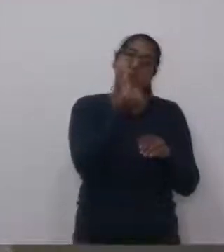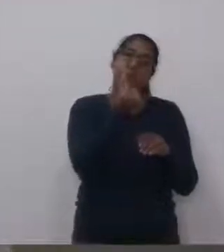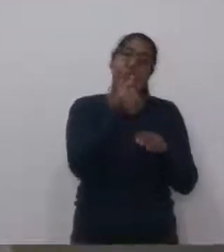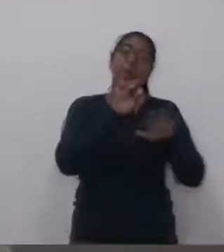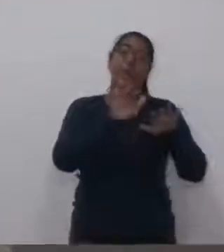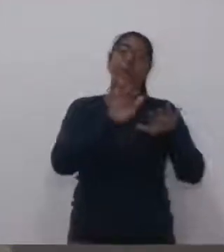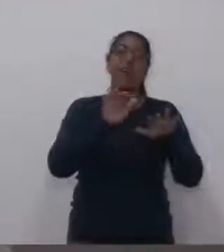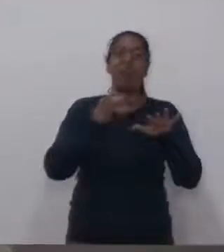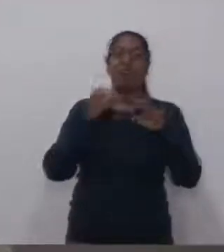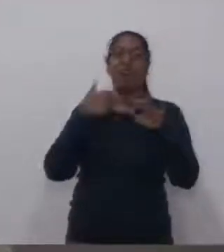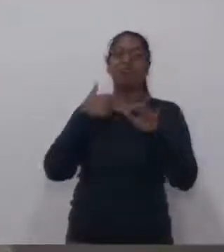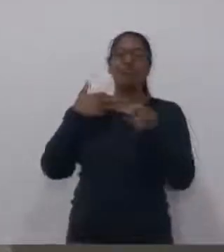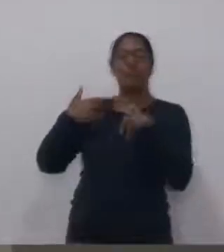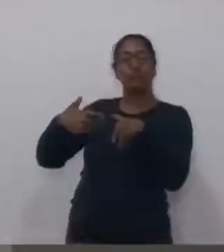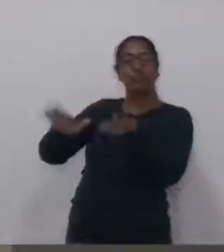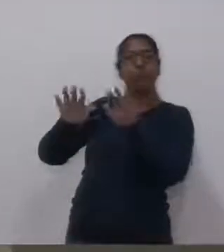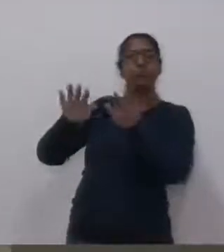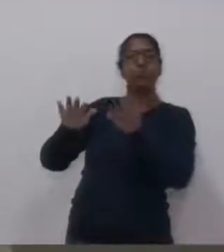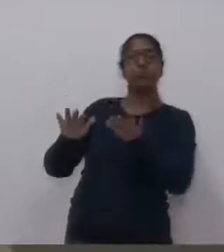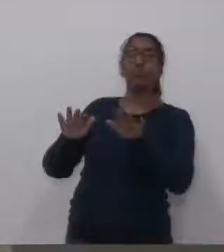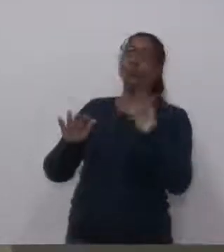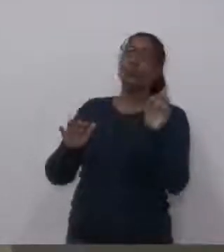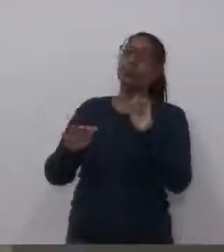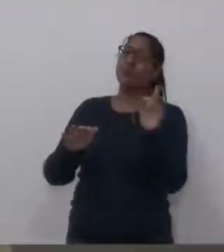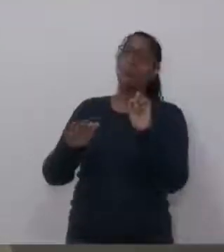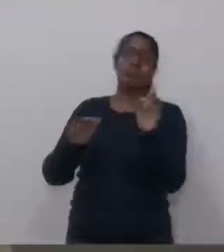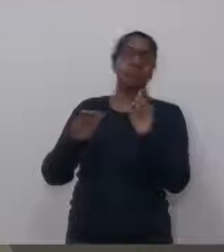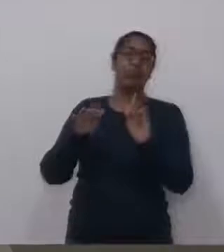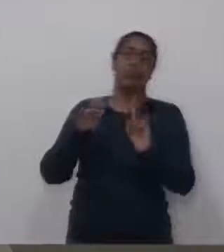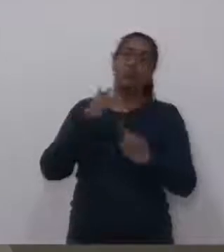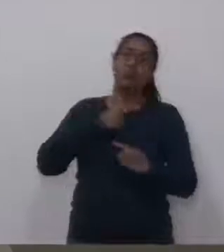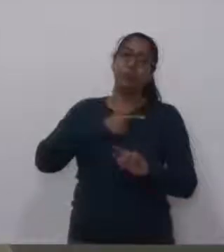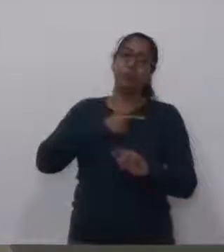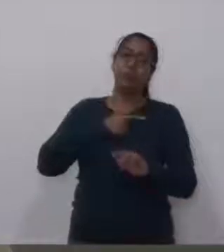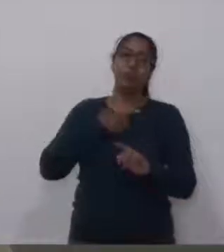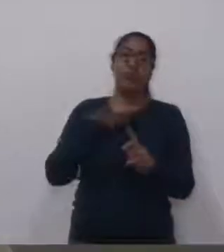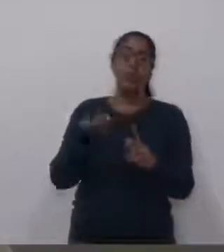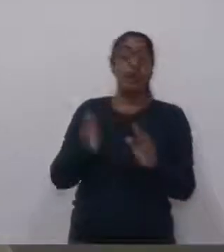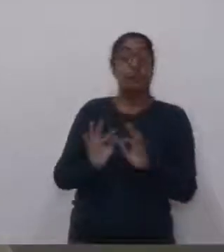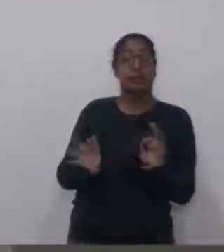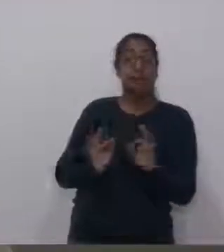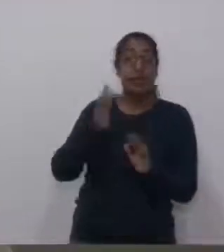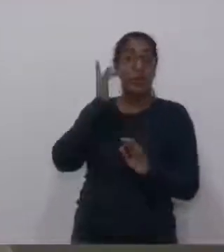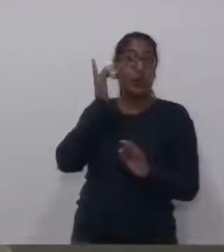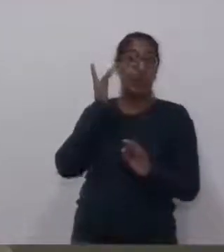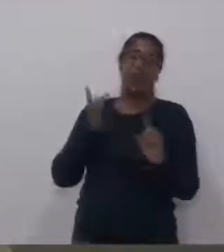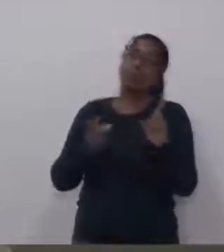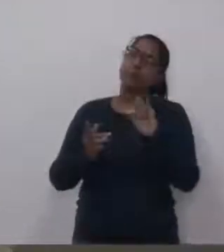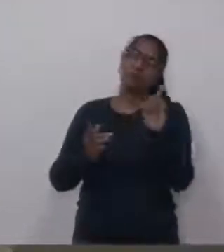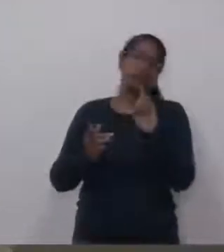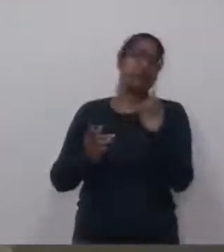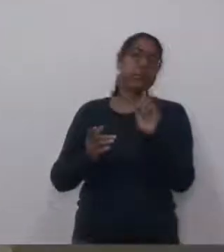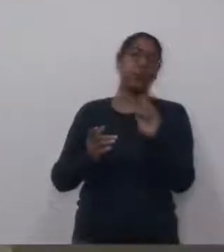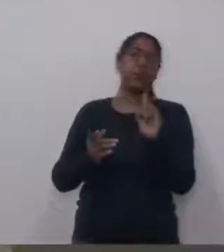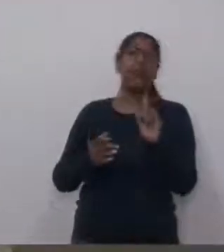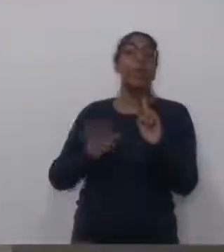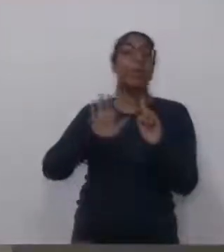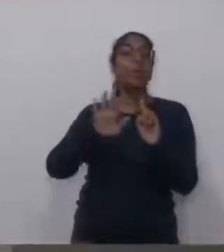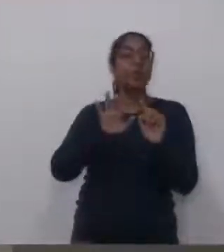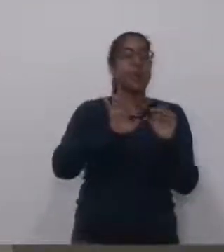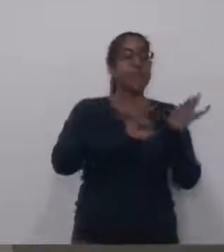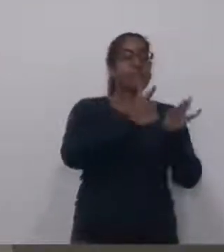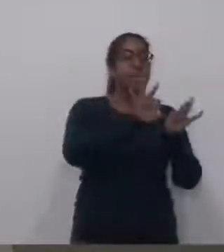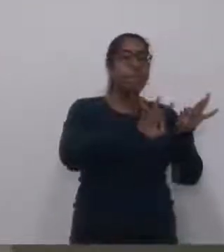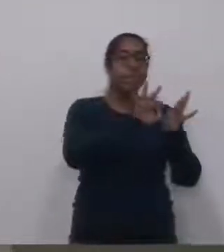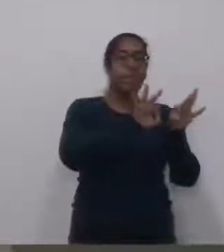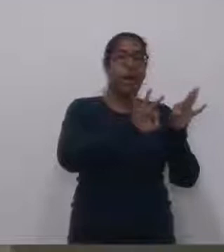continuar da forma que está. Não é simples, não é fácil, acho que foi dado um passo importante esse de se elaborar o